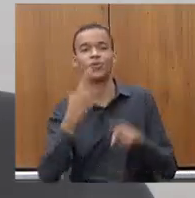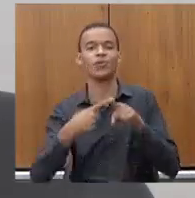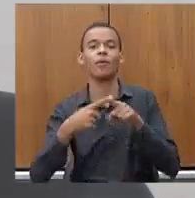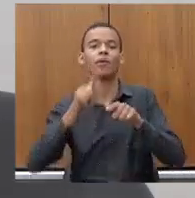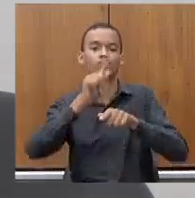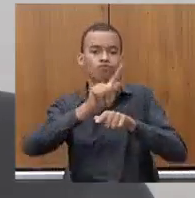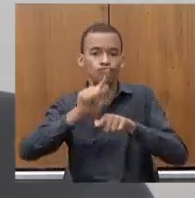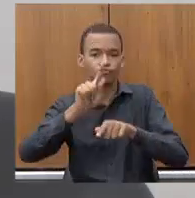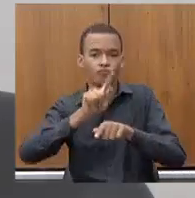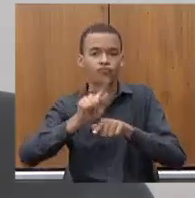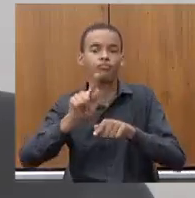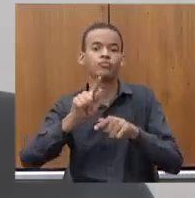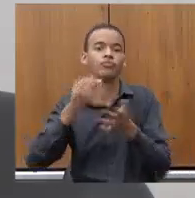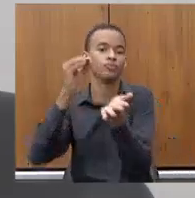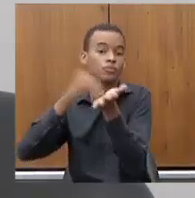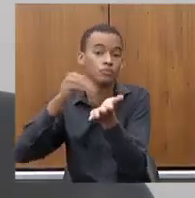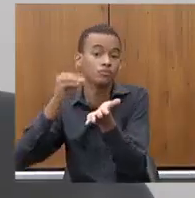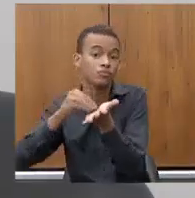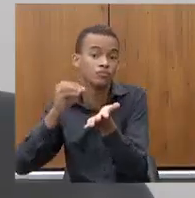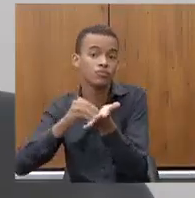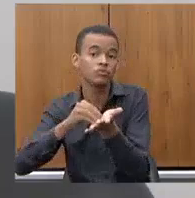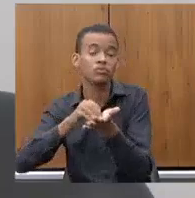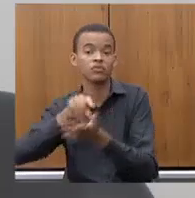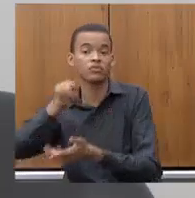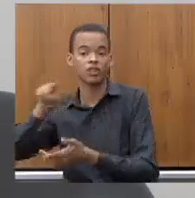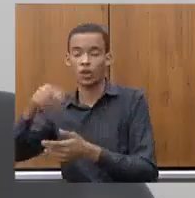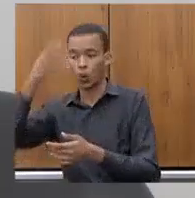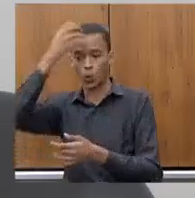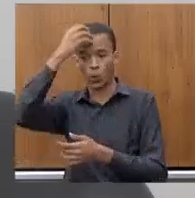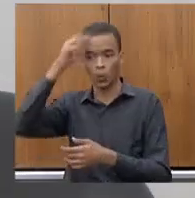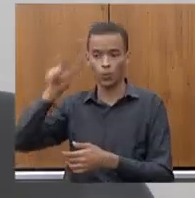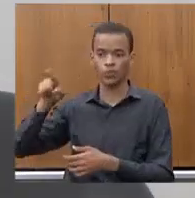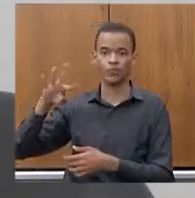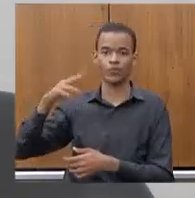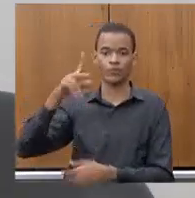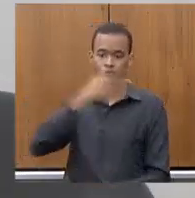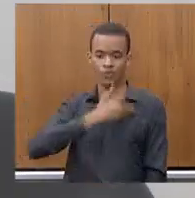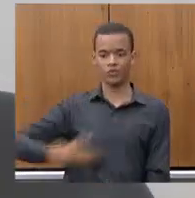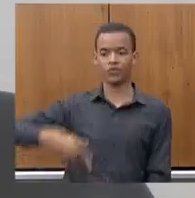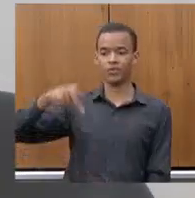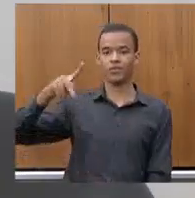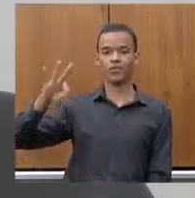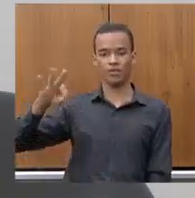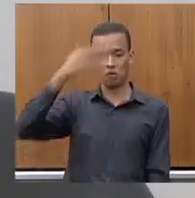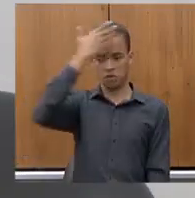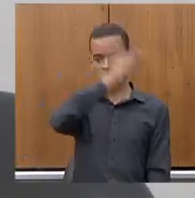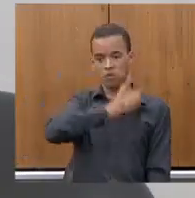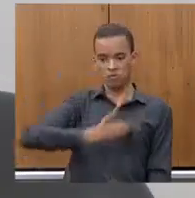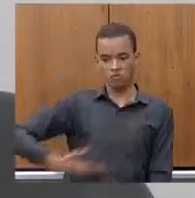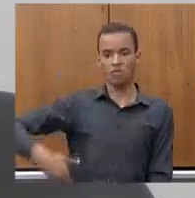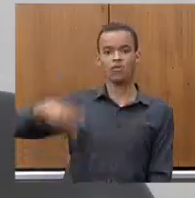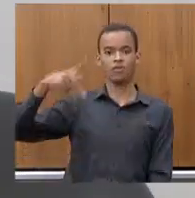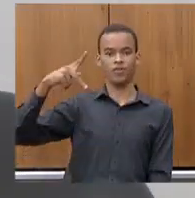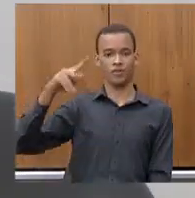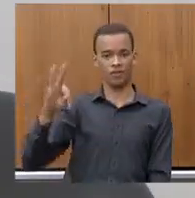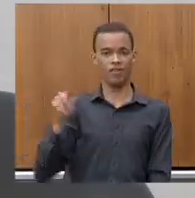deficiente em determinadas áreas no PT. Toda vez que o governo é questionado, a culpa é do PT. Mas ele teve todas essas